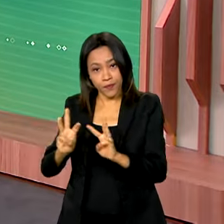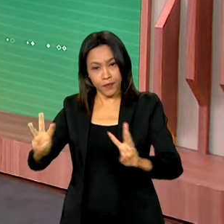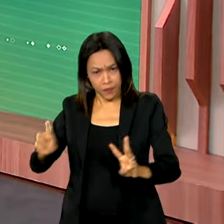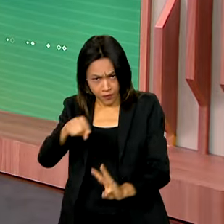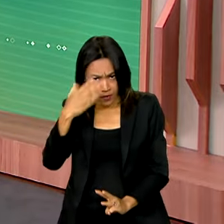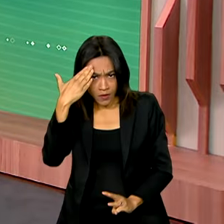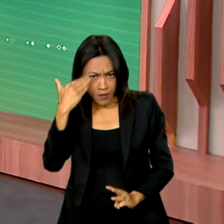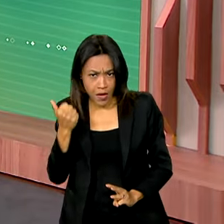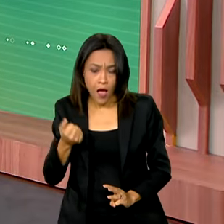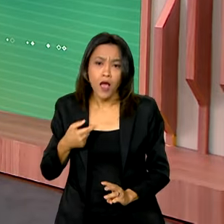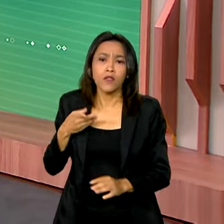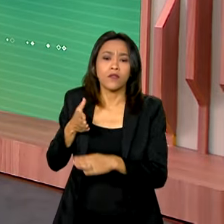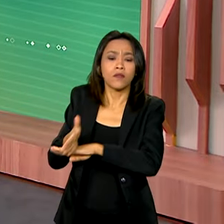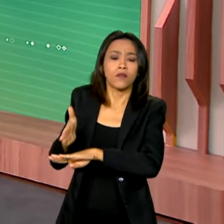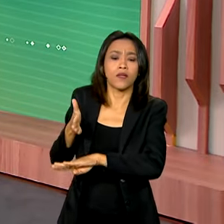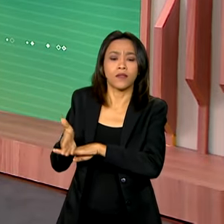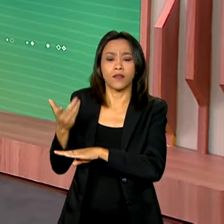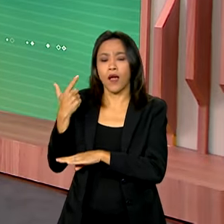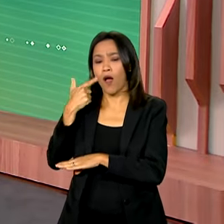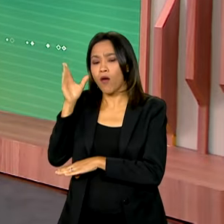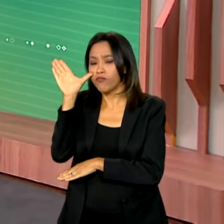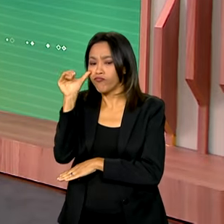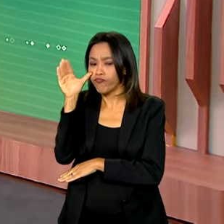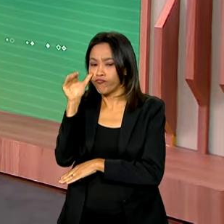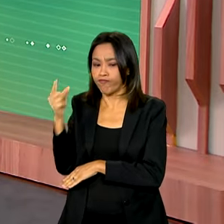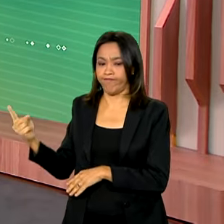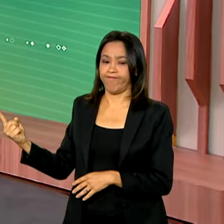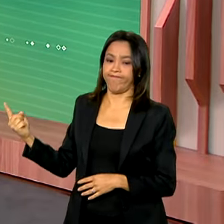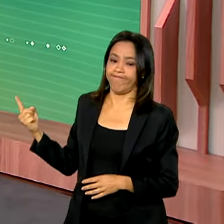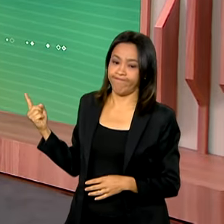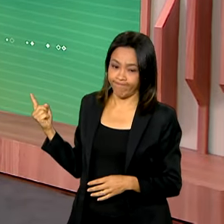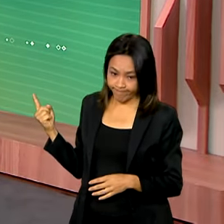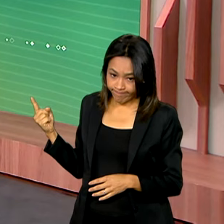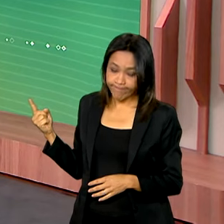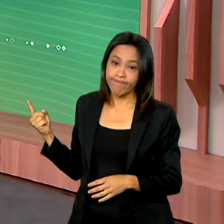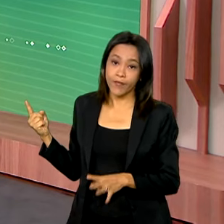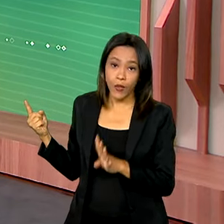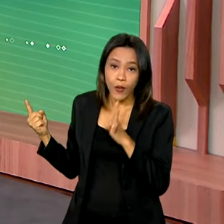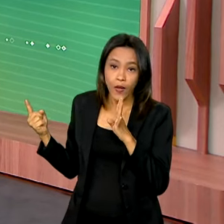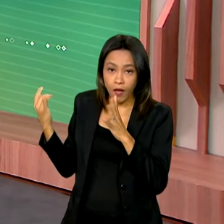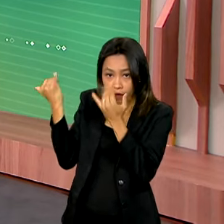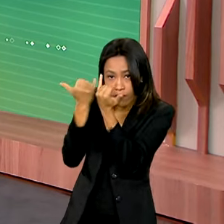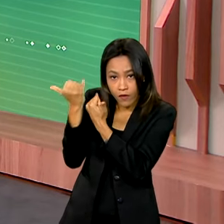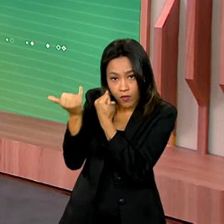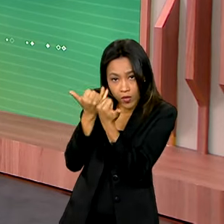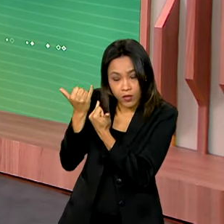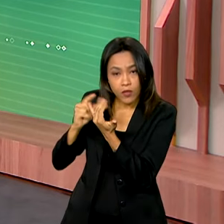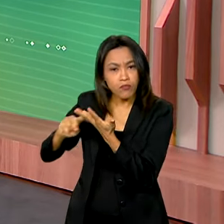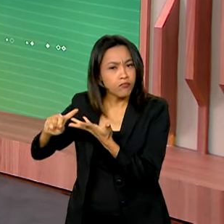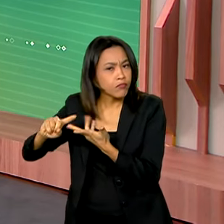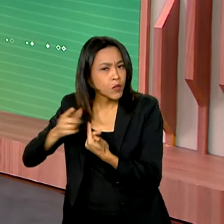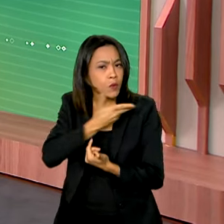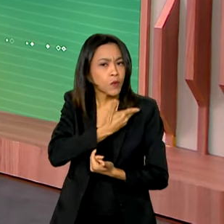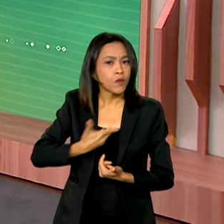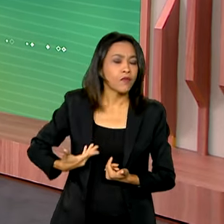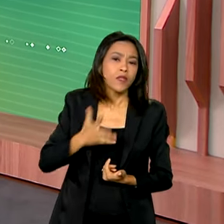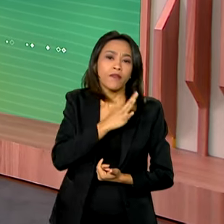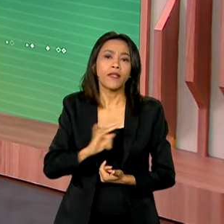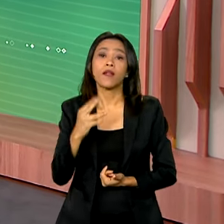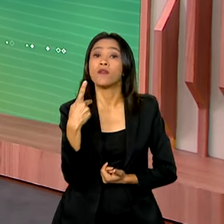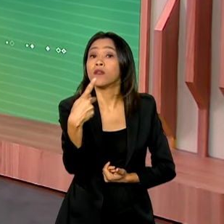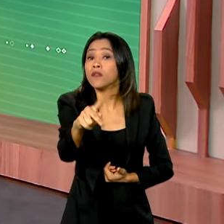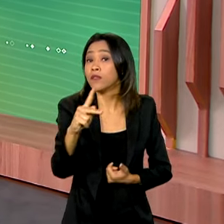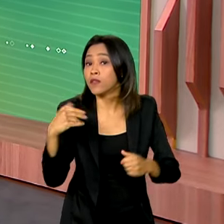basta acessar gov.br barra Comunica.br para saber o que o governo federal está fazendo na